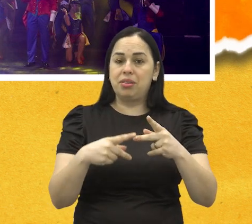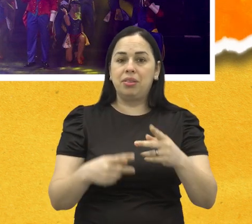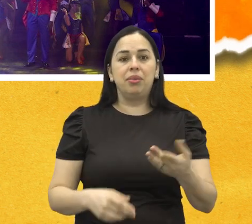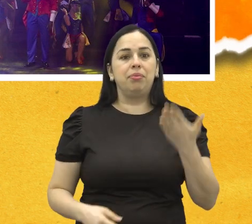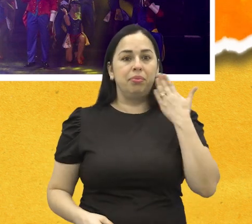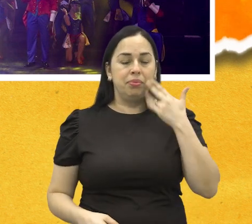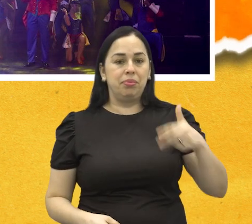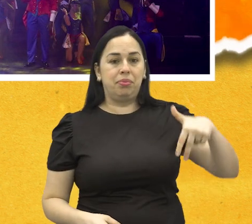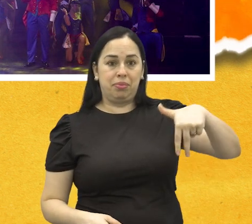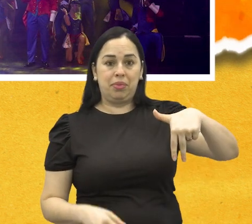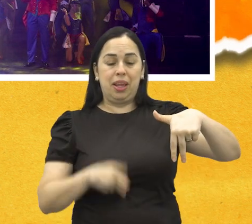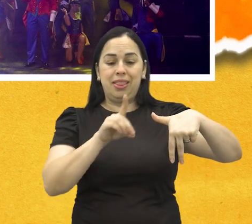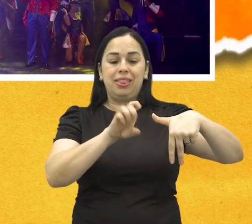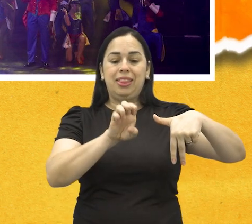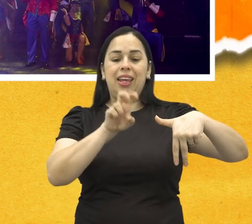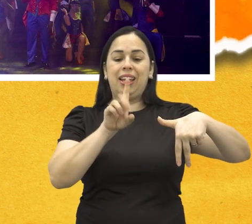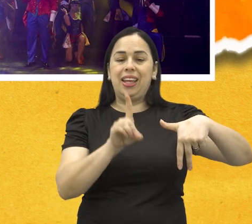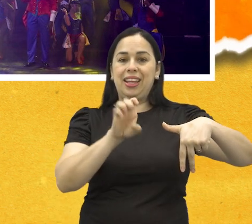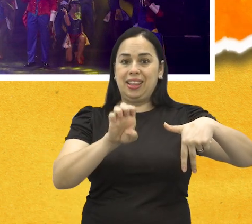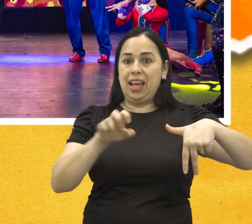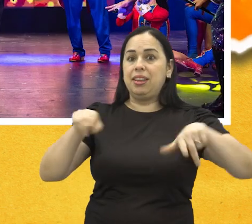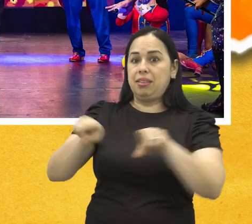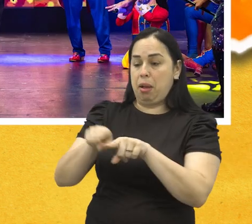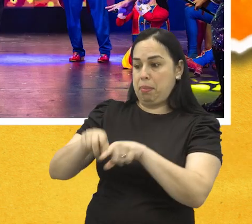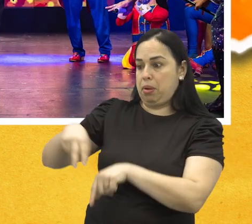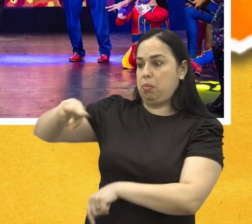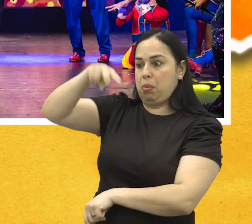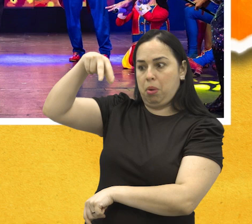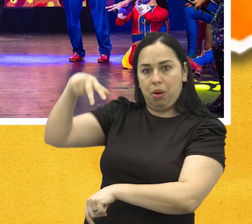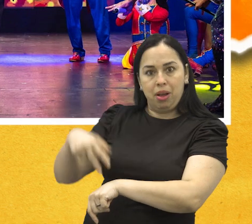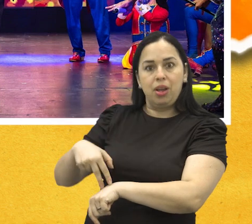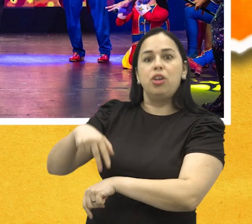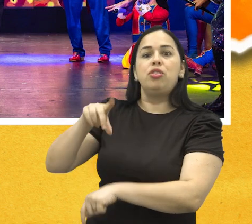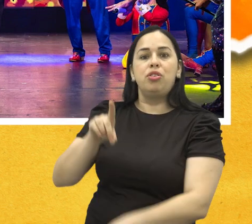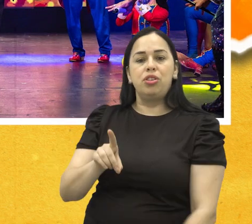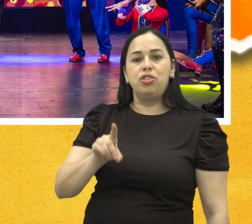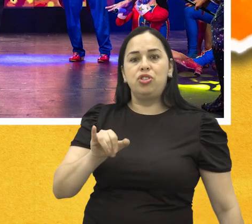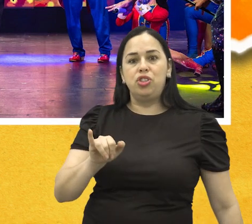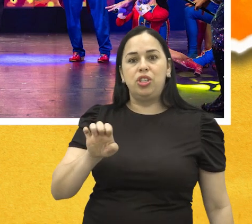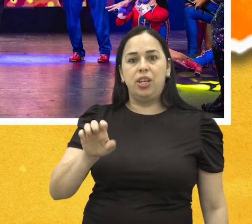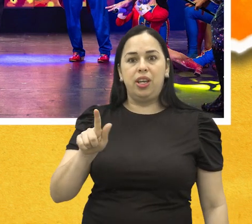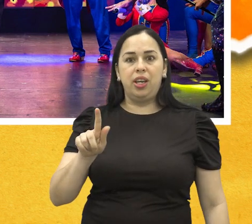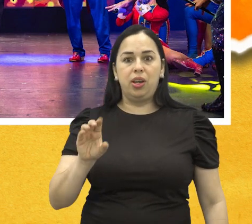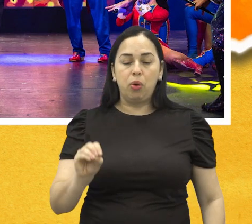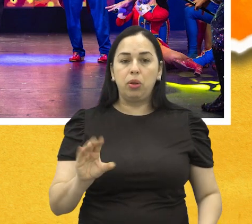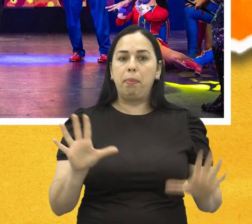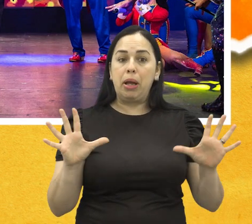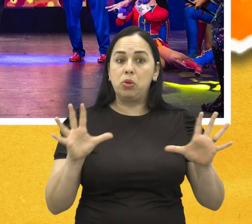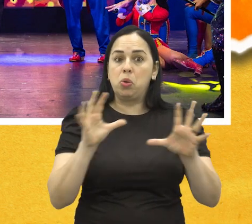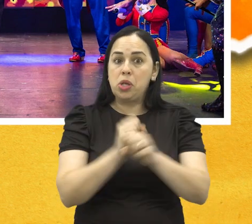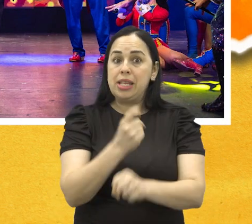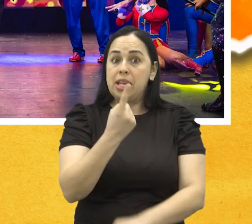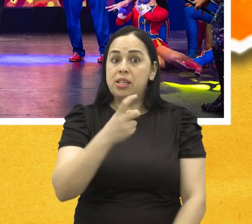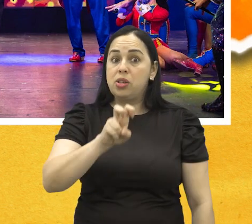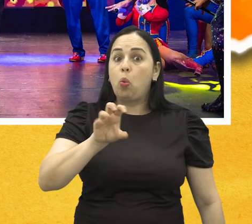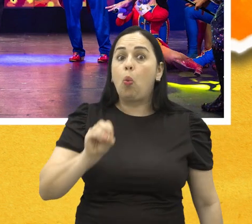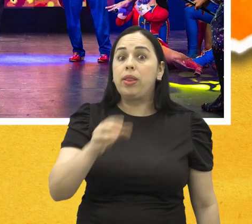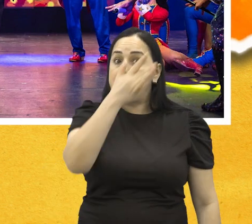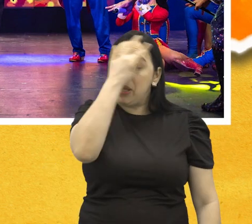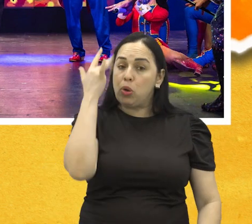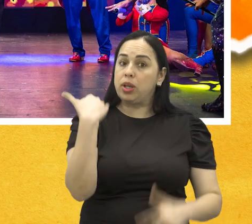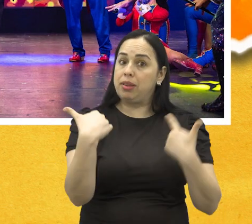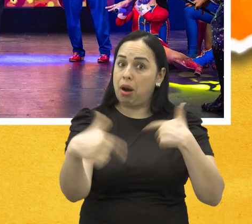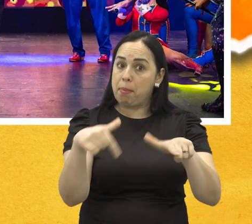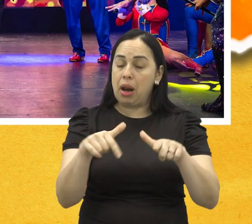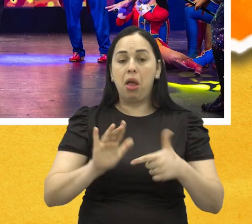Frederico Reder ao lado de Dedé Santana e do ginasta Diego Hipólito se juntam com um elenco de mais de 150 artistas